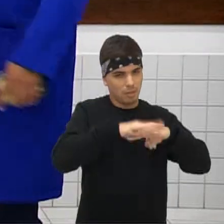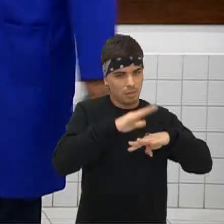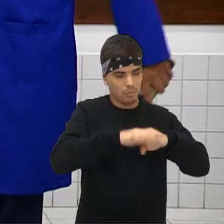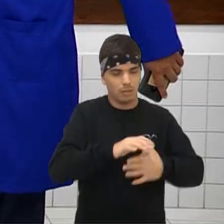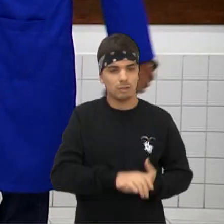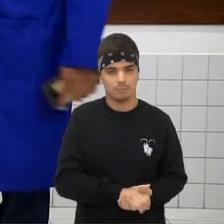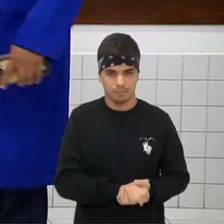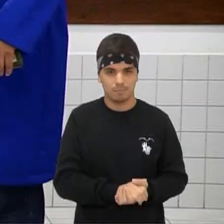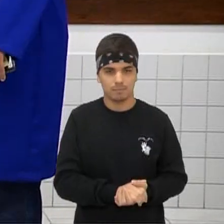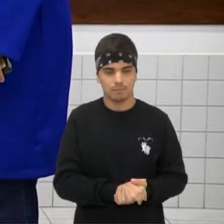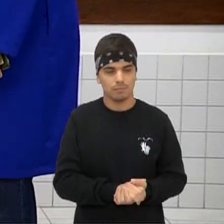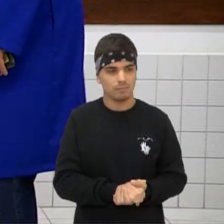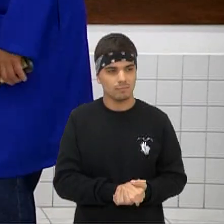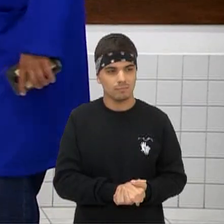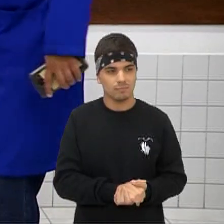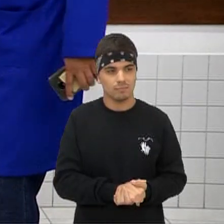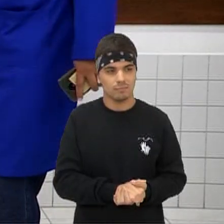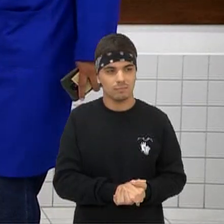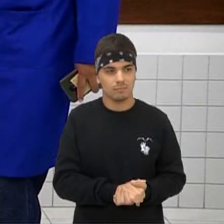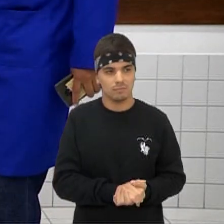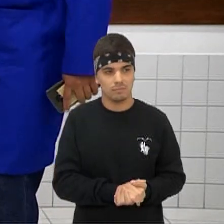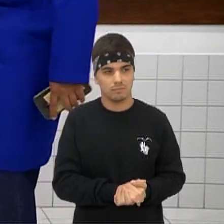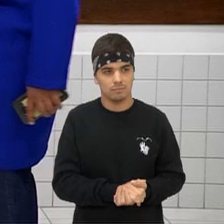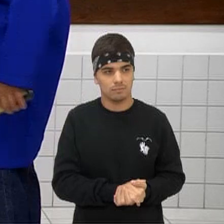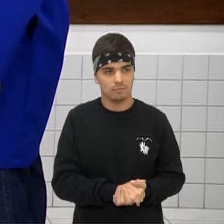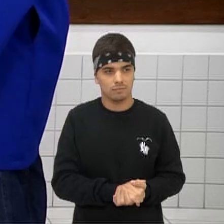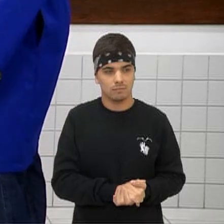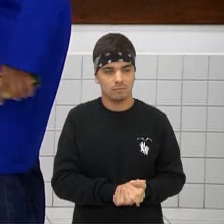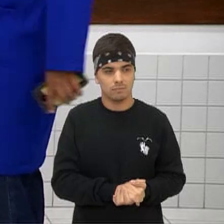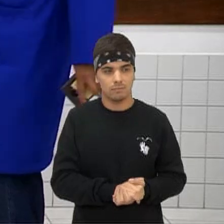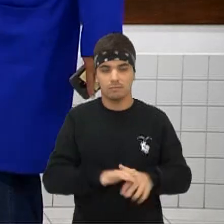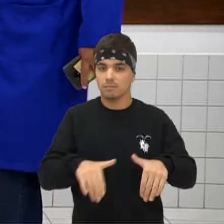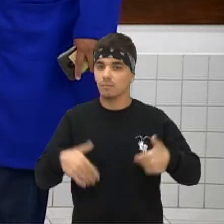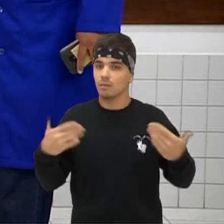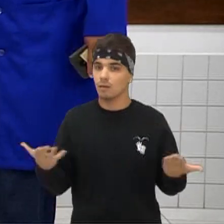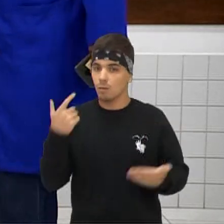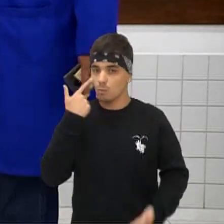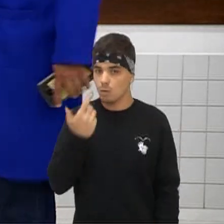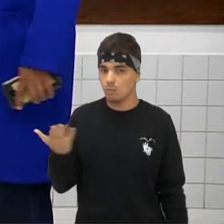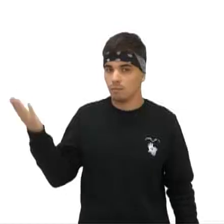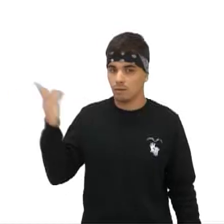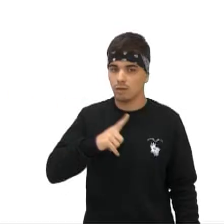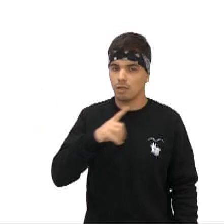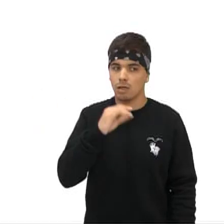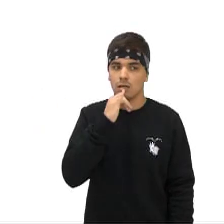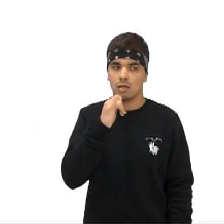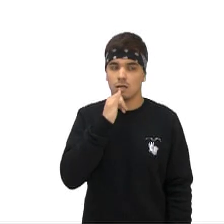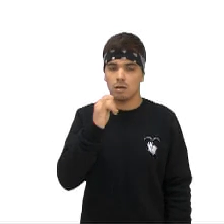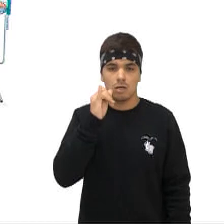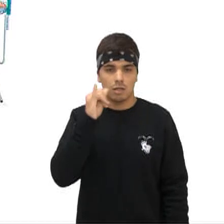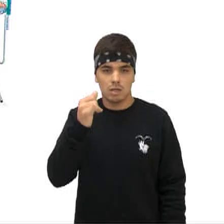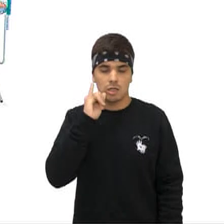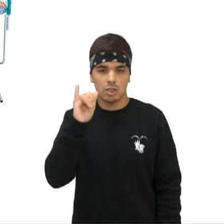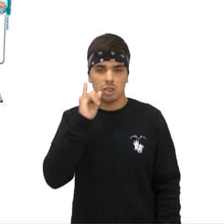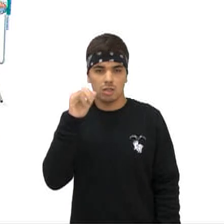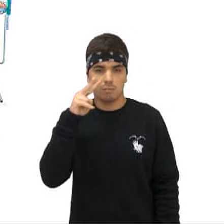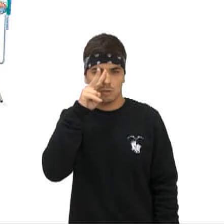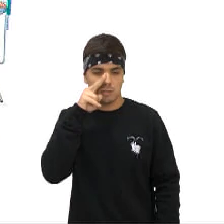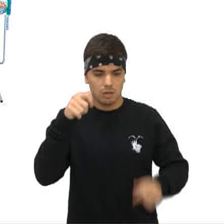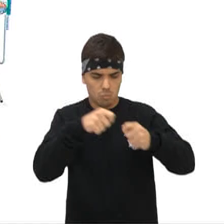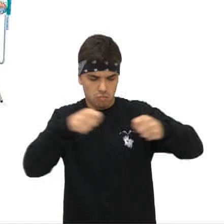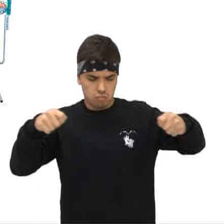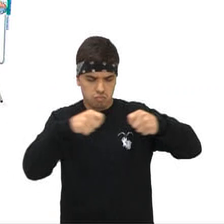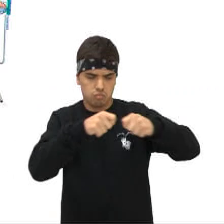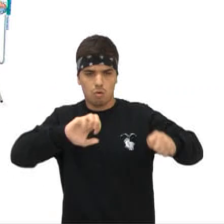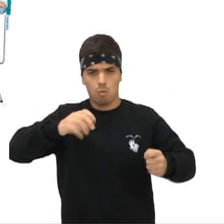Está vendo aqui? Sem telas Sempre é do antes, né? Vamos lá, queridos Só que nós temos alguns exemplos de energia potencial elástica, não mesmo, Hugo? Com